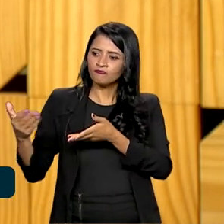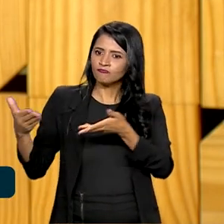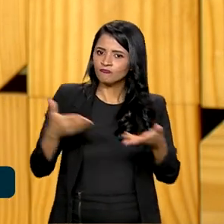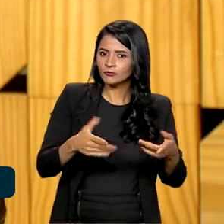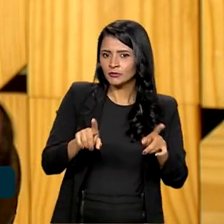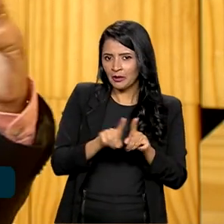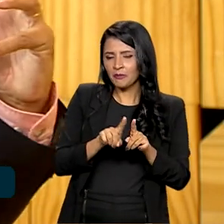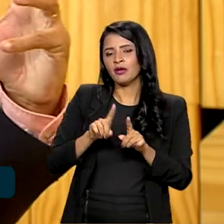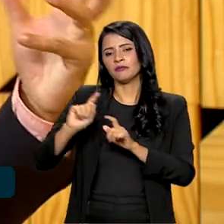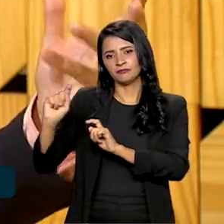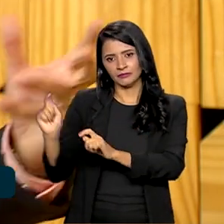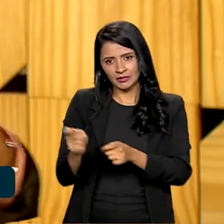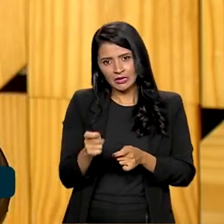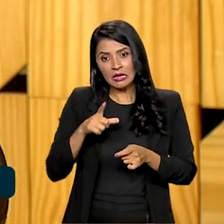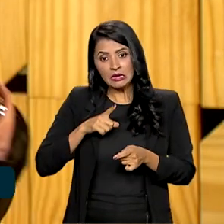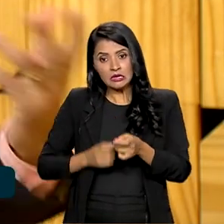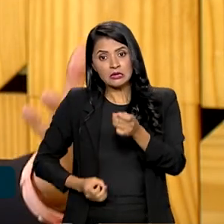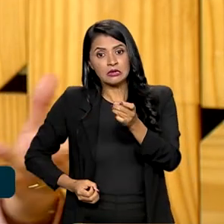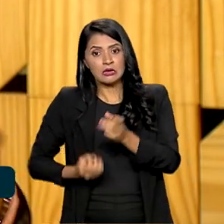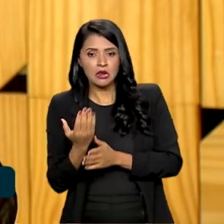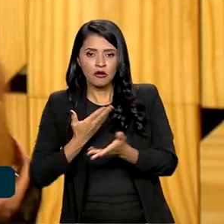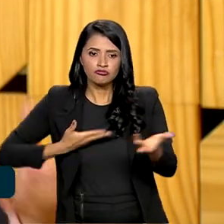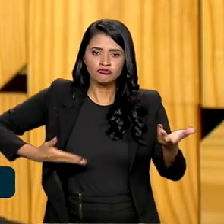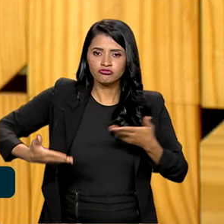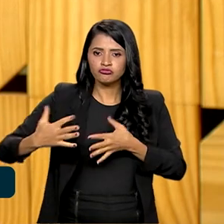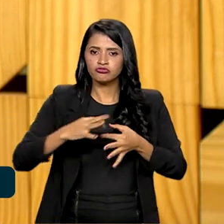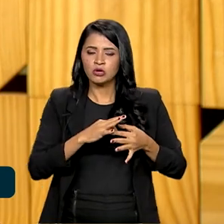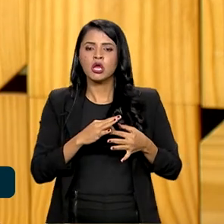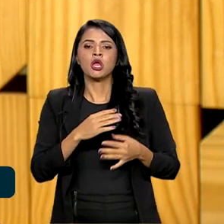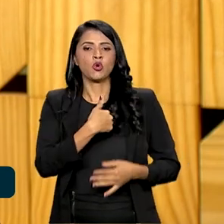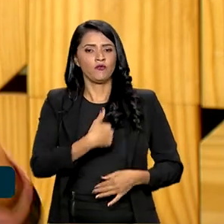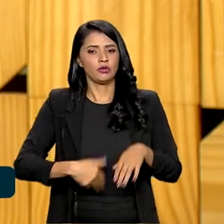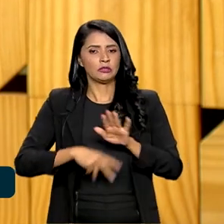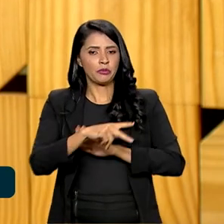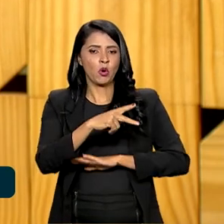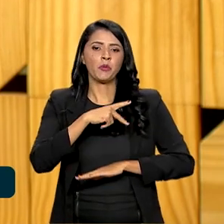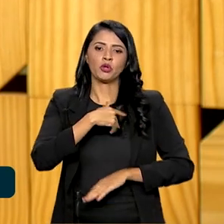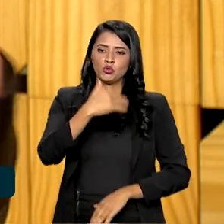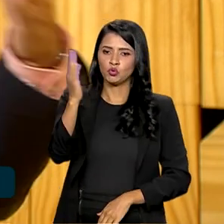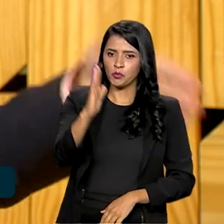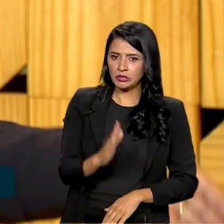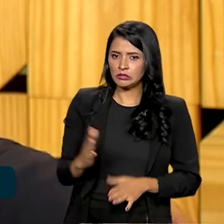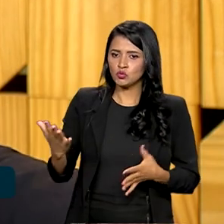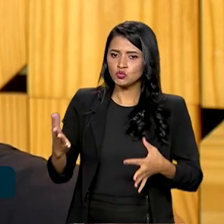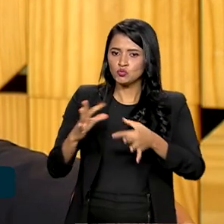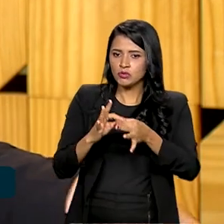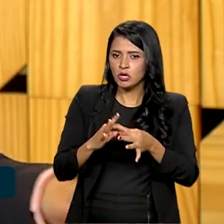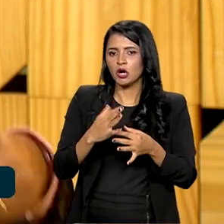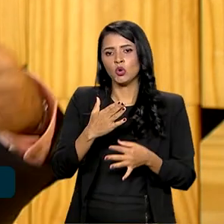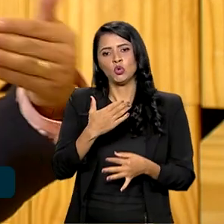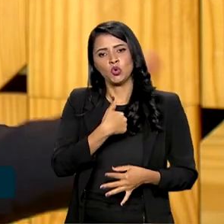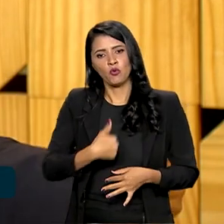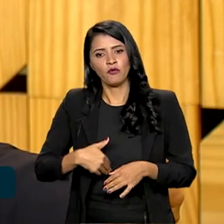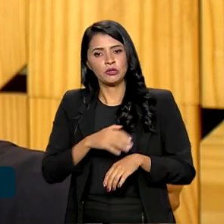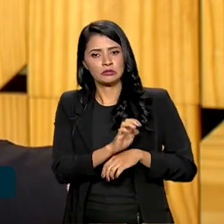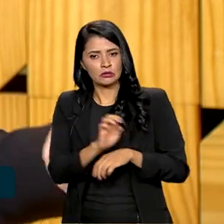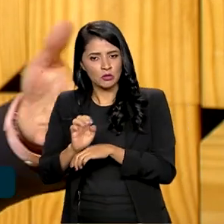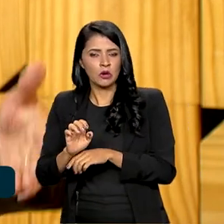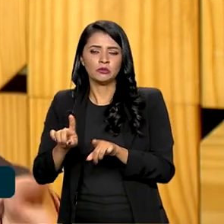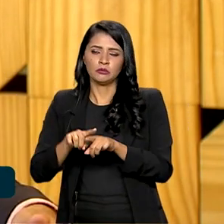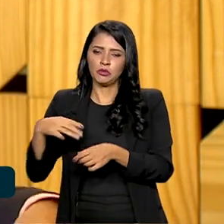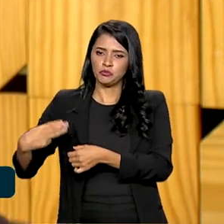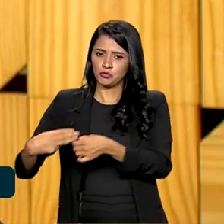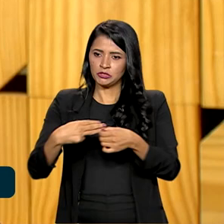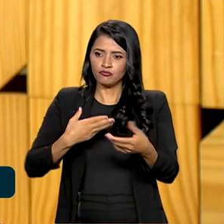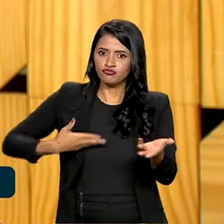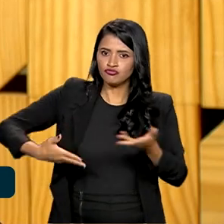da pesca artesanal, mas também construir uma orquestração e uma governança do Estado brasileiro, a União, os governos estaduais, os municípios,